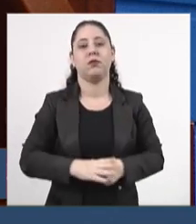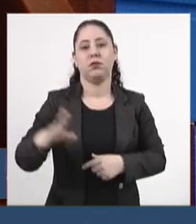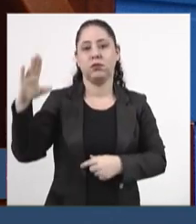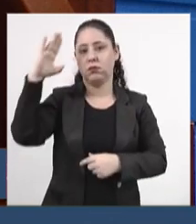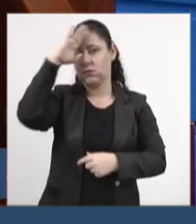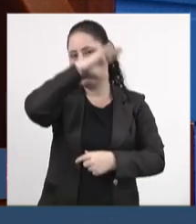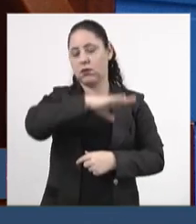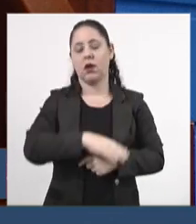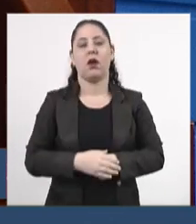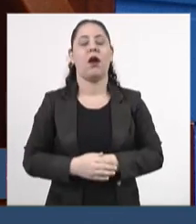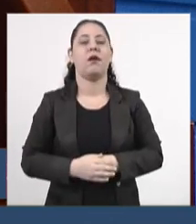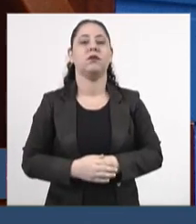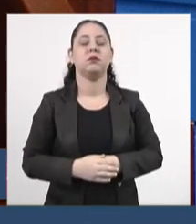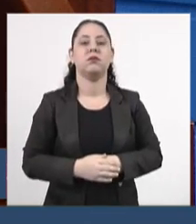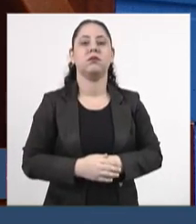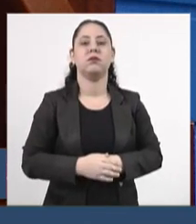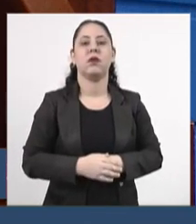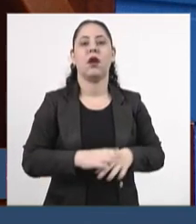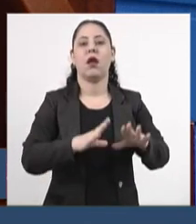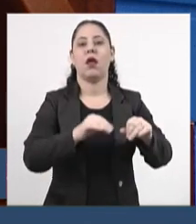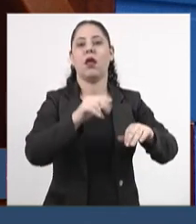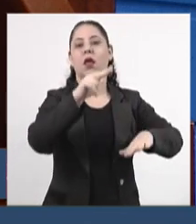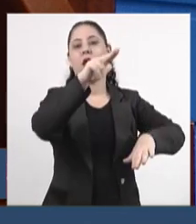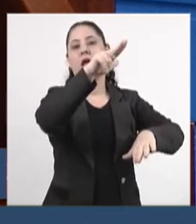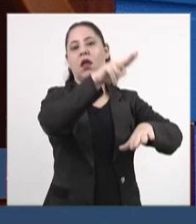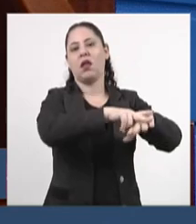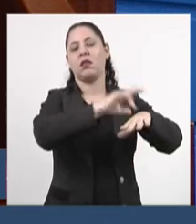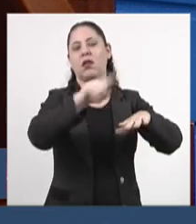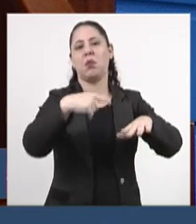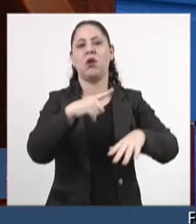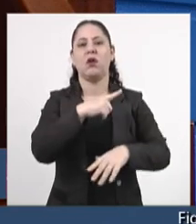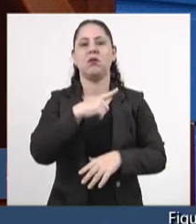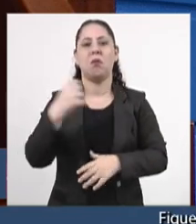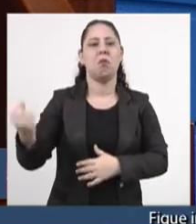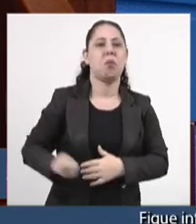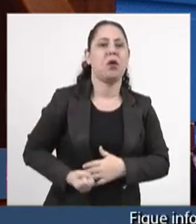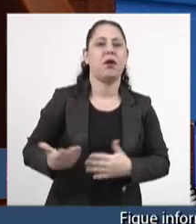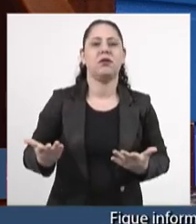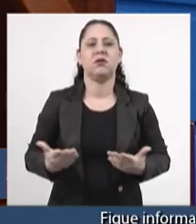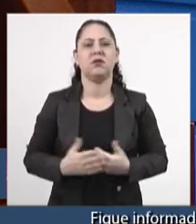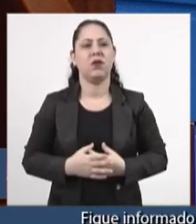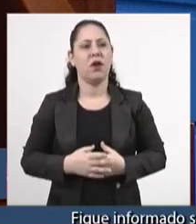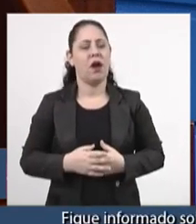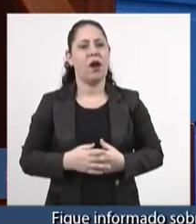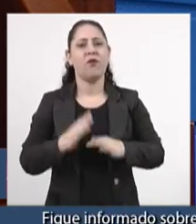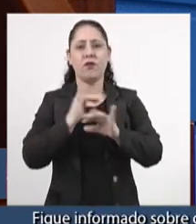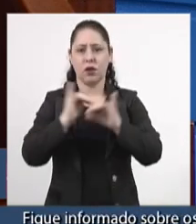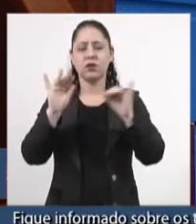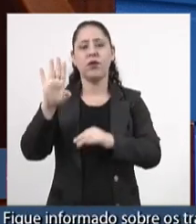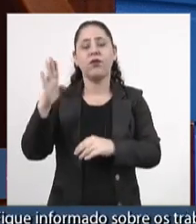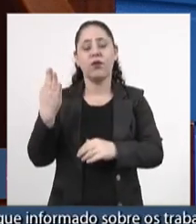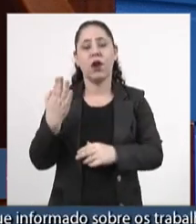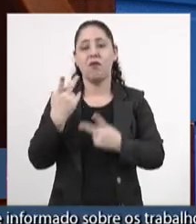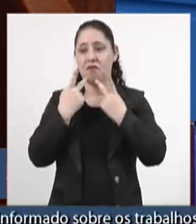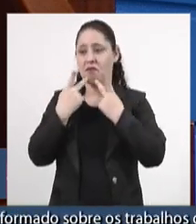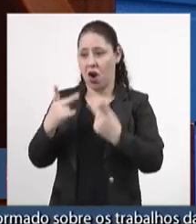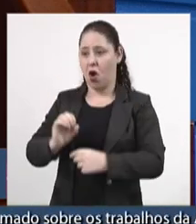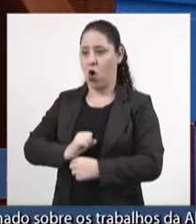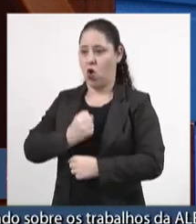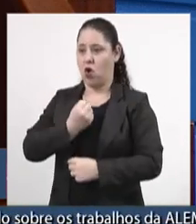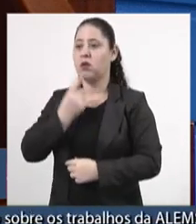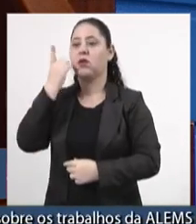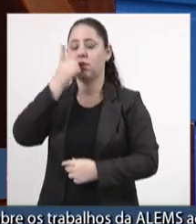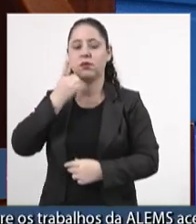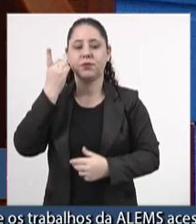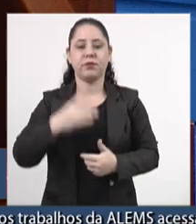Bolsonaro na cama do hospital, depois que ele tomou uma facada. Isso aqui é fake news ou é discurso de ódio, deputado?